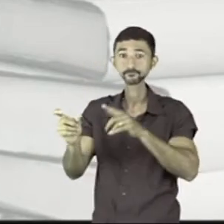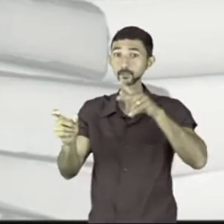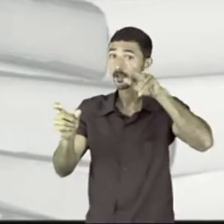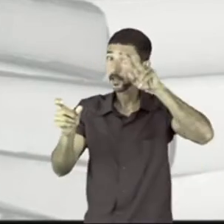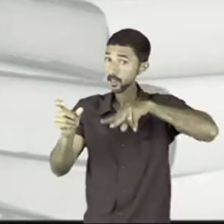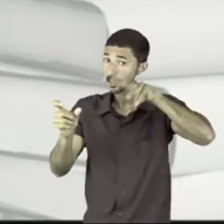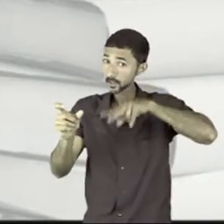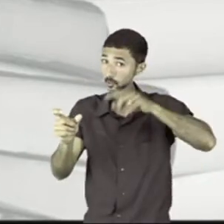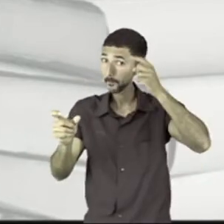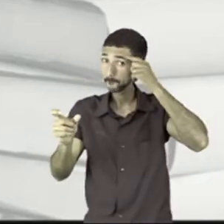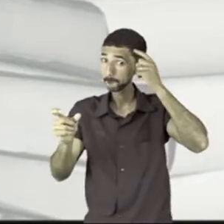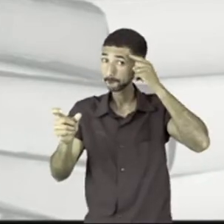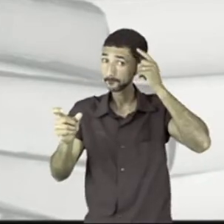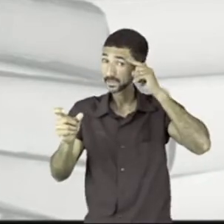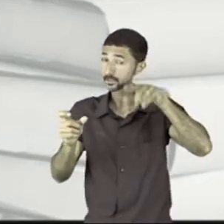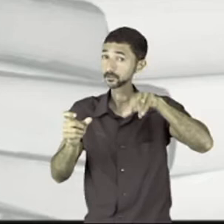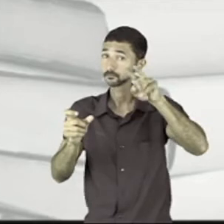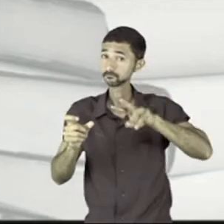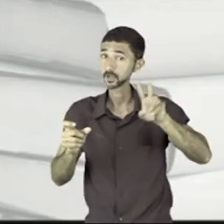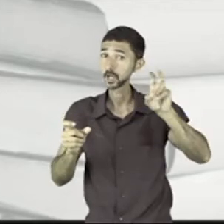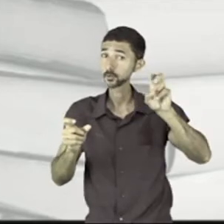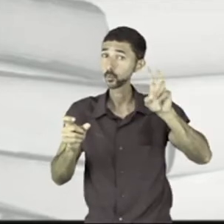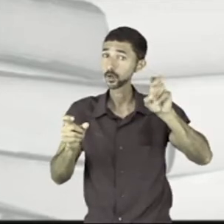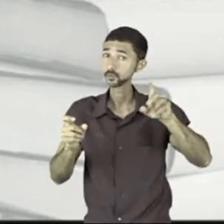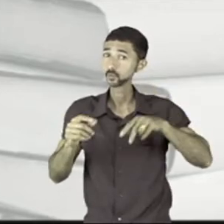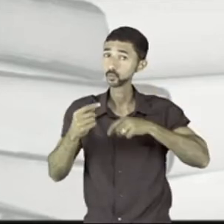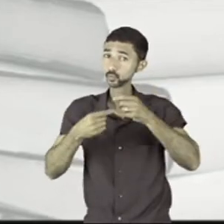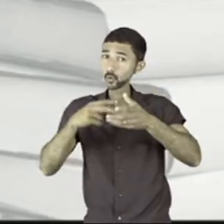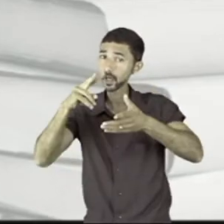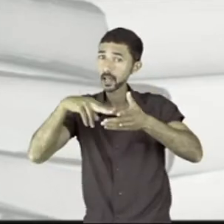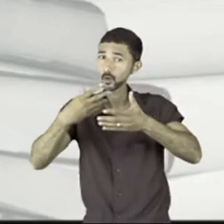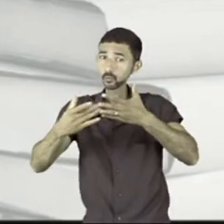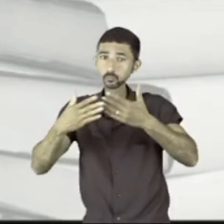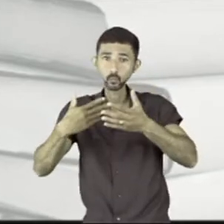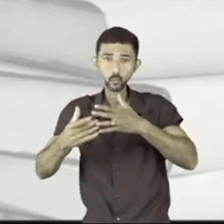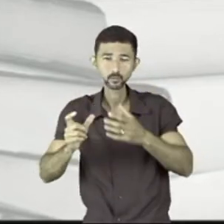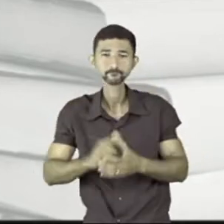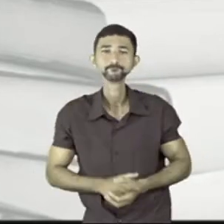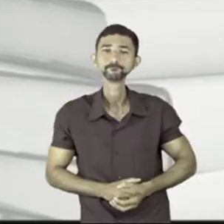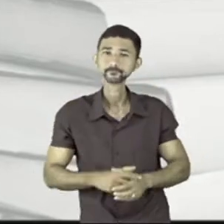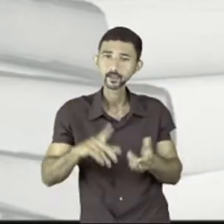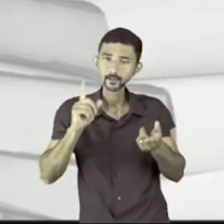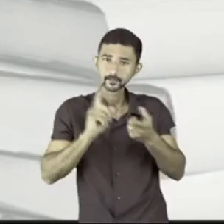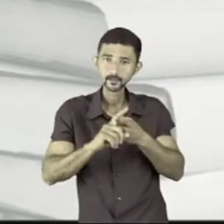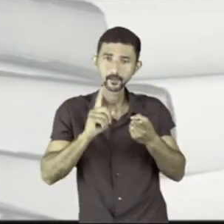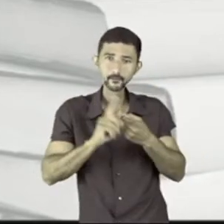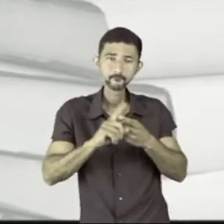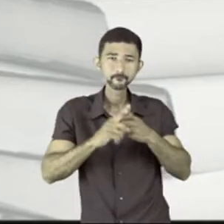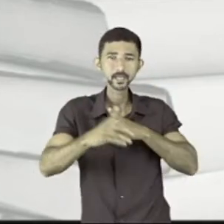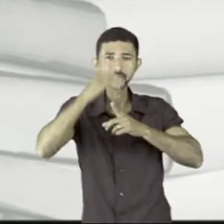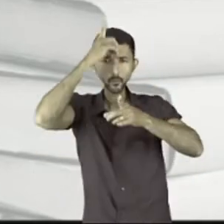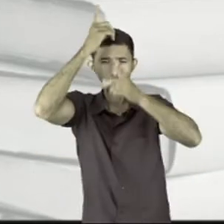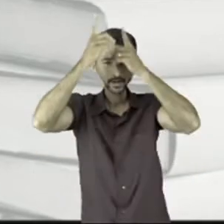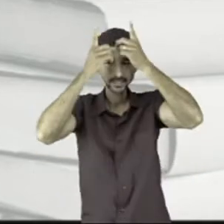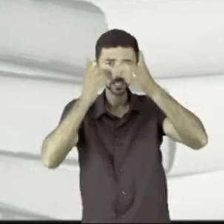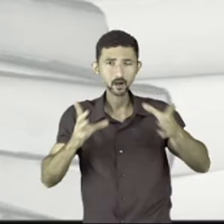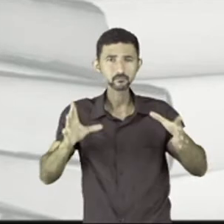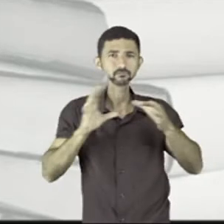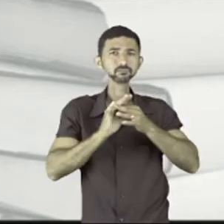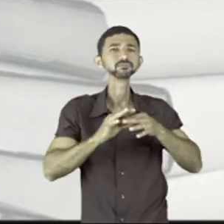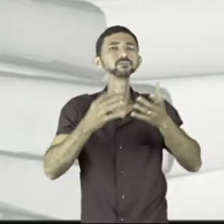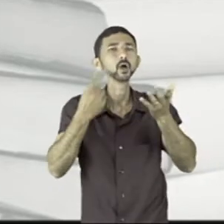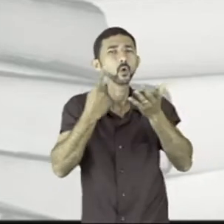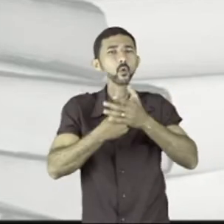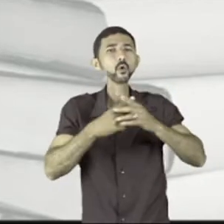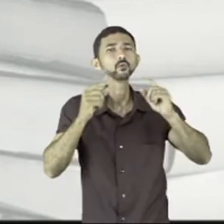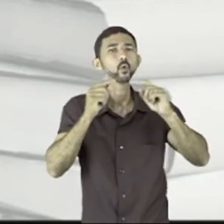pensa a respeito daquilo que ele leu e também uma ideia com a qual ele concorda.